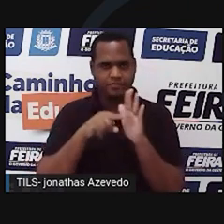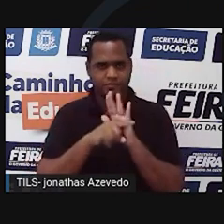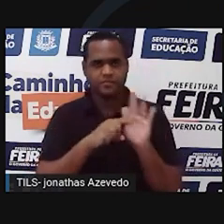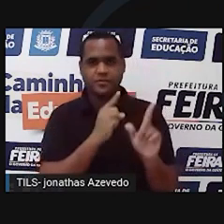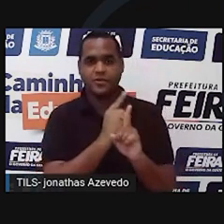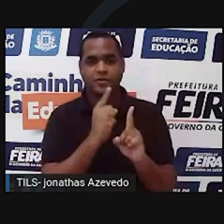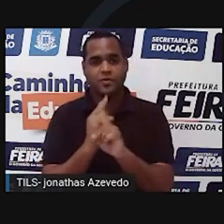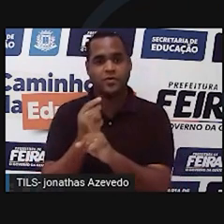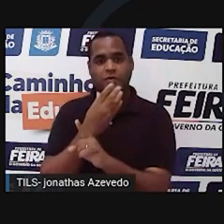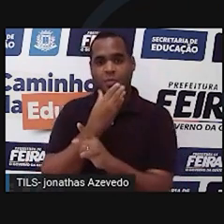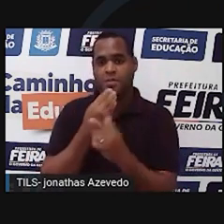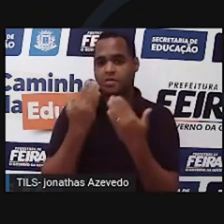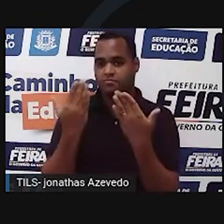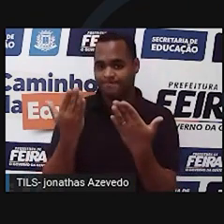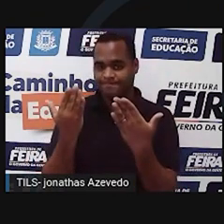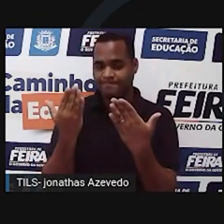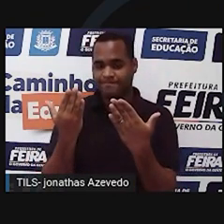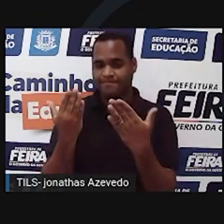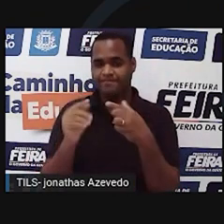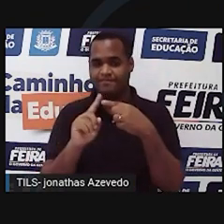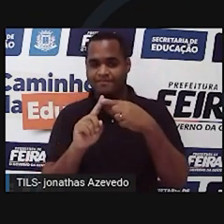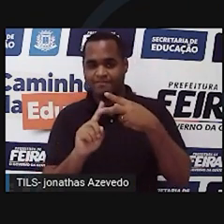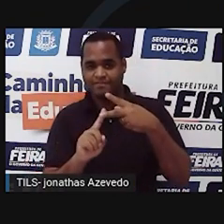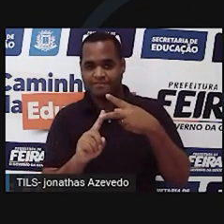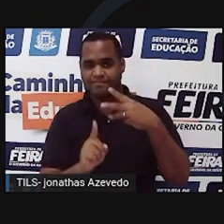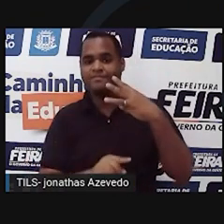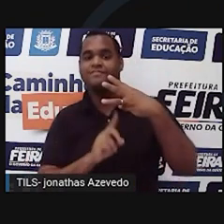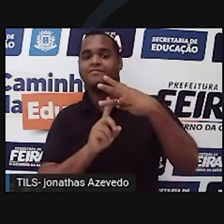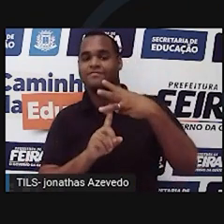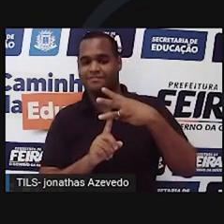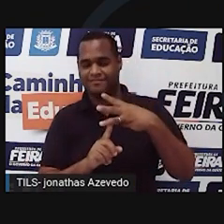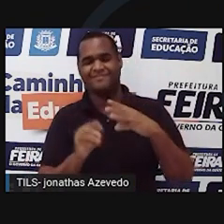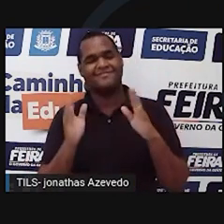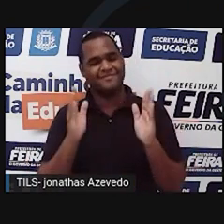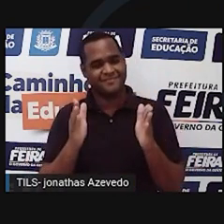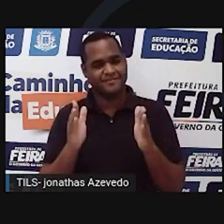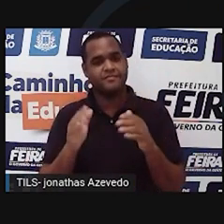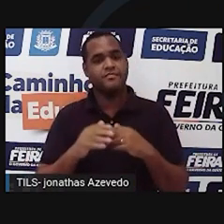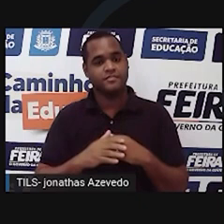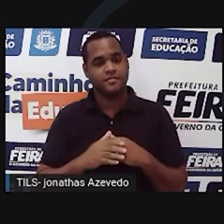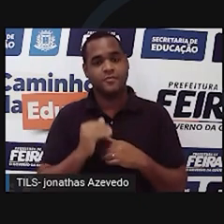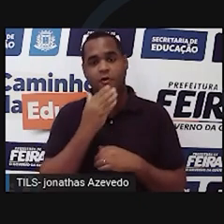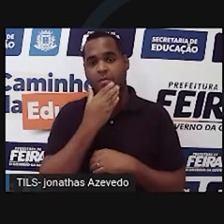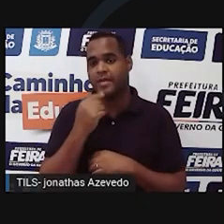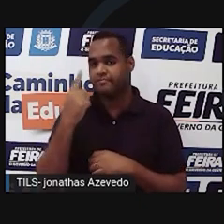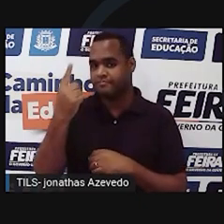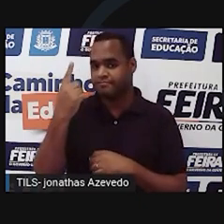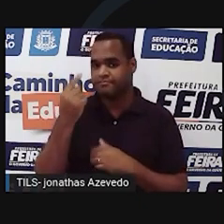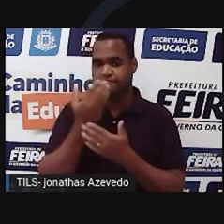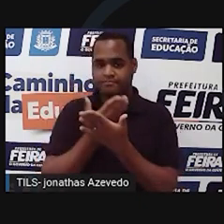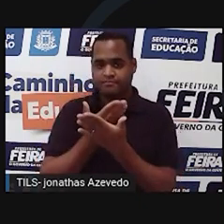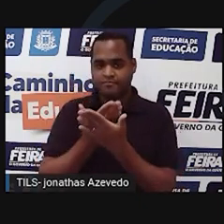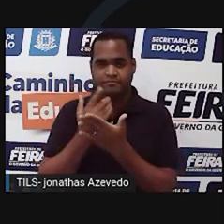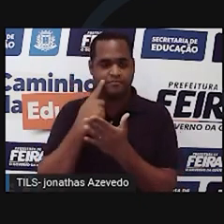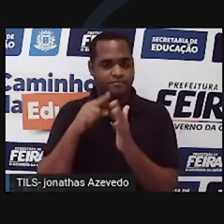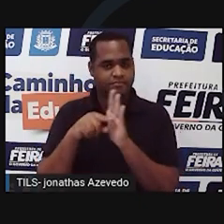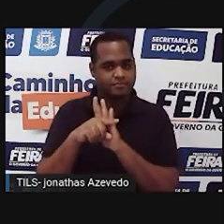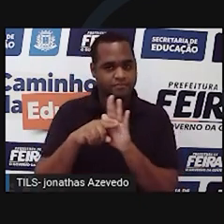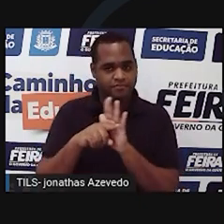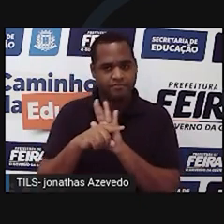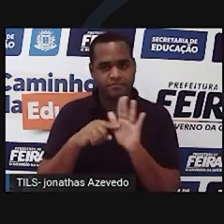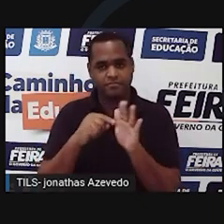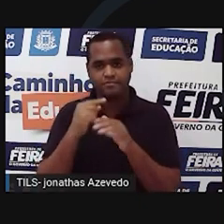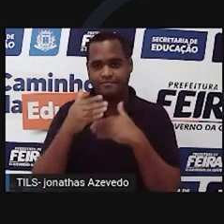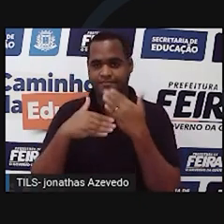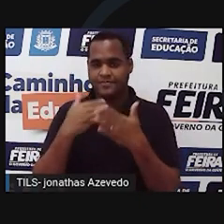Galileu Galilei, Johannes Kepler e depois também Isaac Newton. Bom, o Galileu Galilei teve muitos problemas com a Inquisição e ele acabou